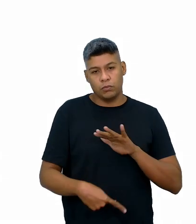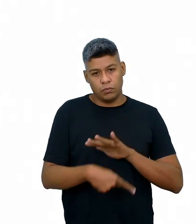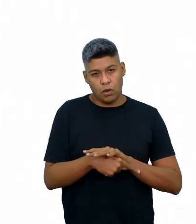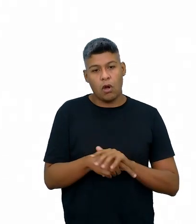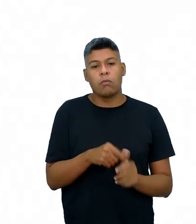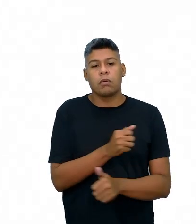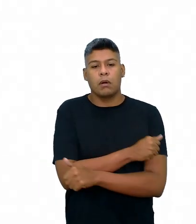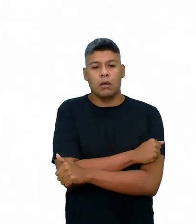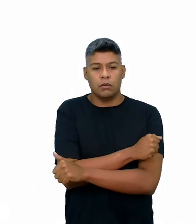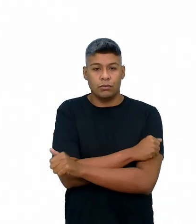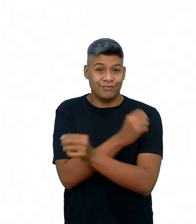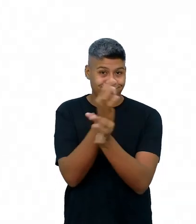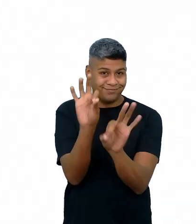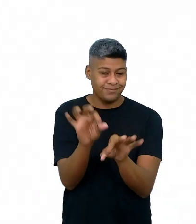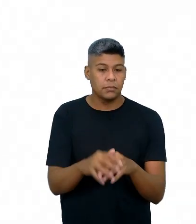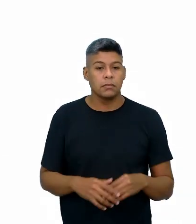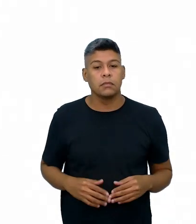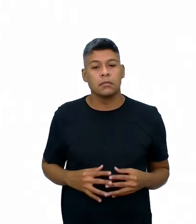alunos.